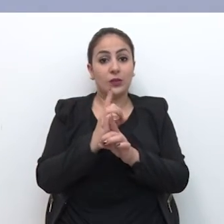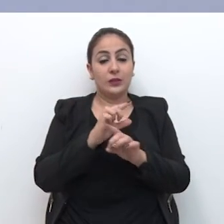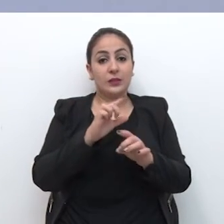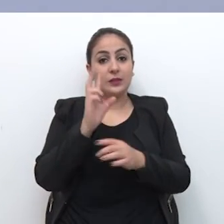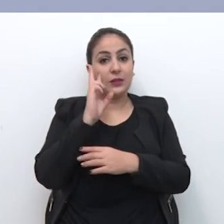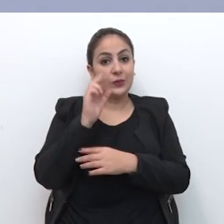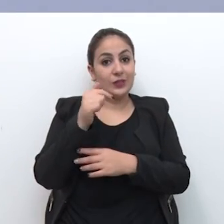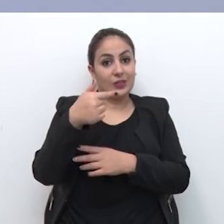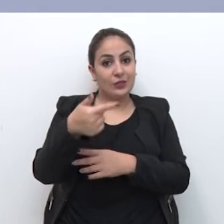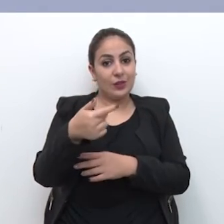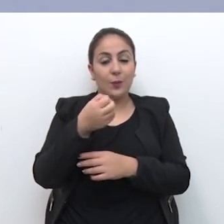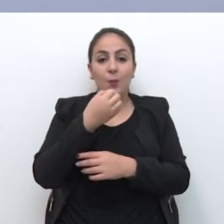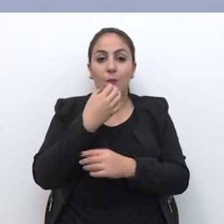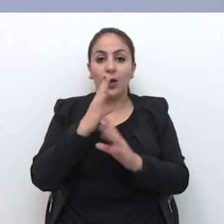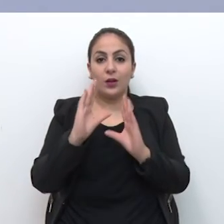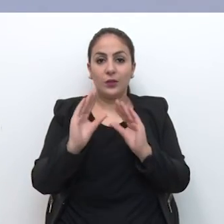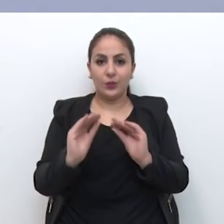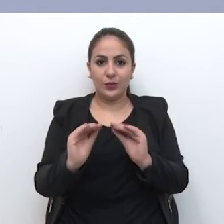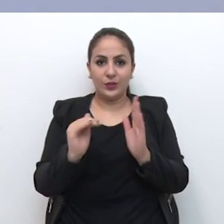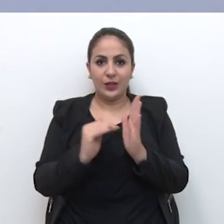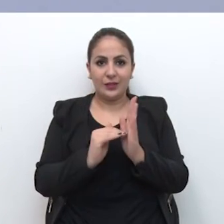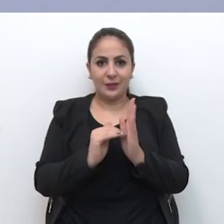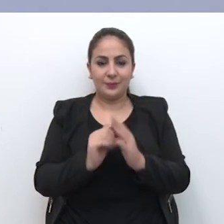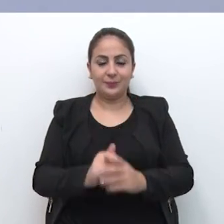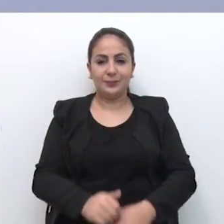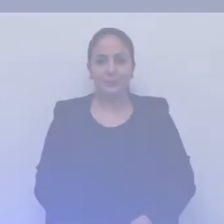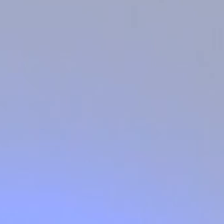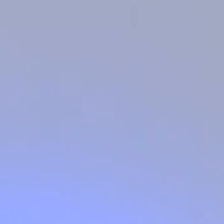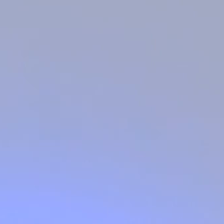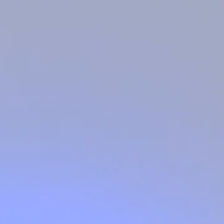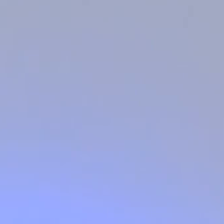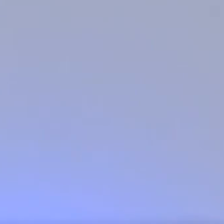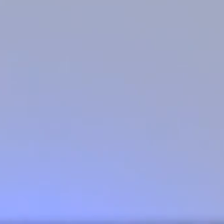próxima segunda-feira. Uma boa noite e até lá.